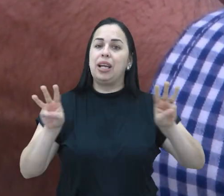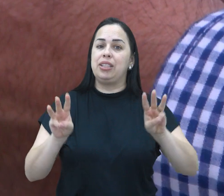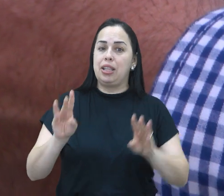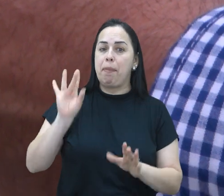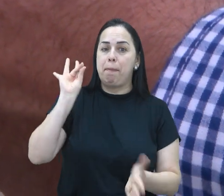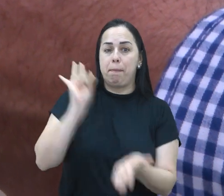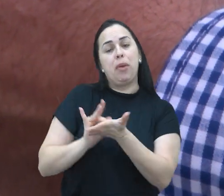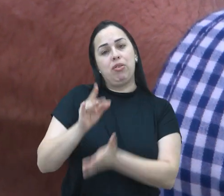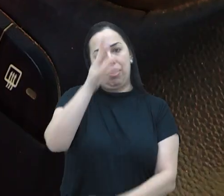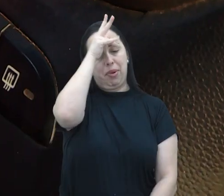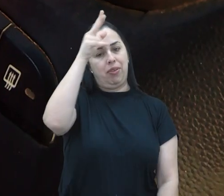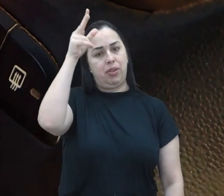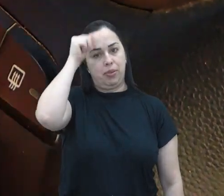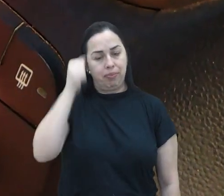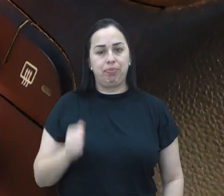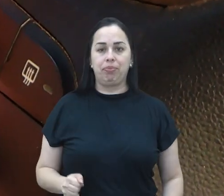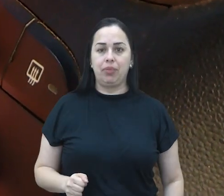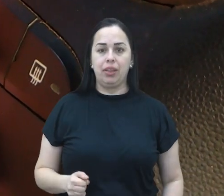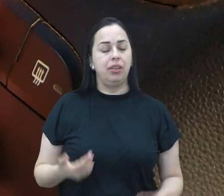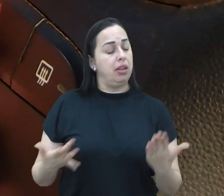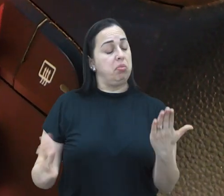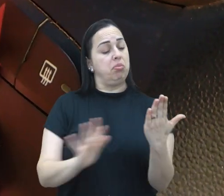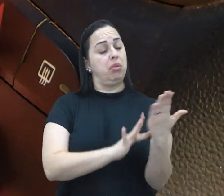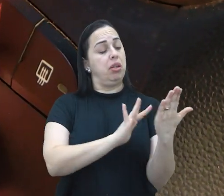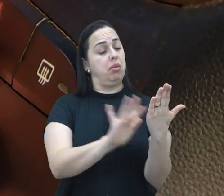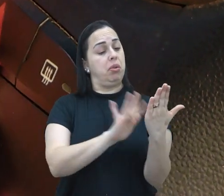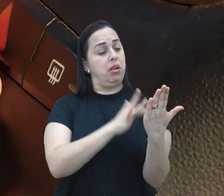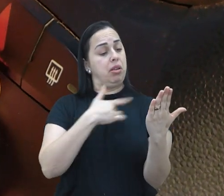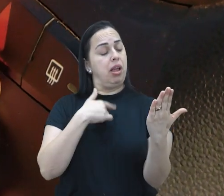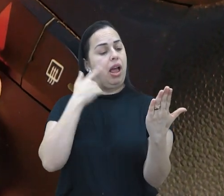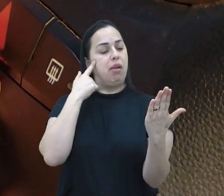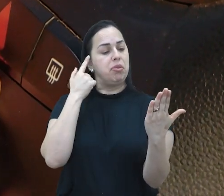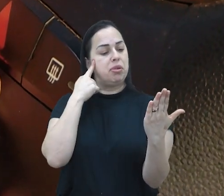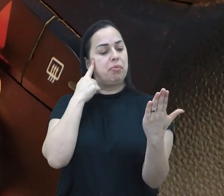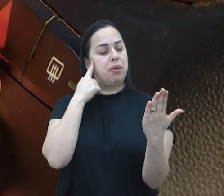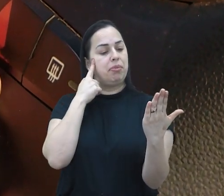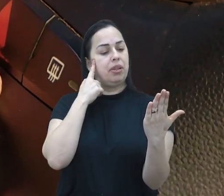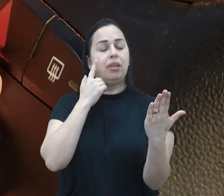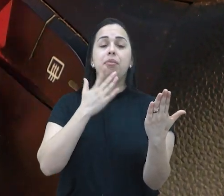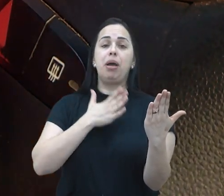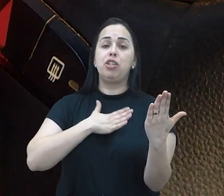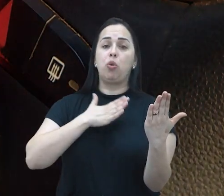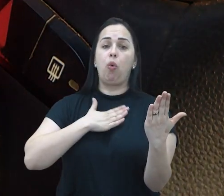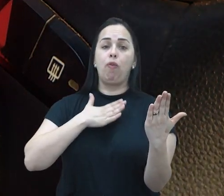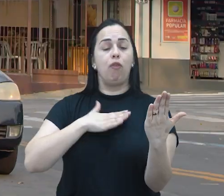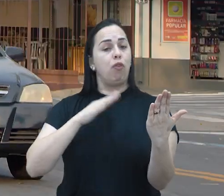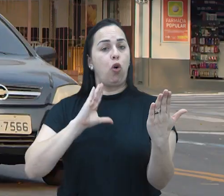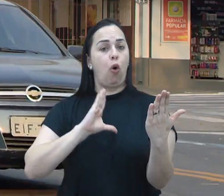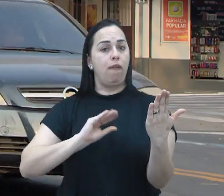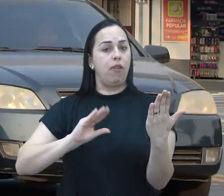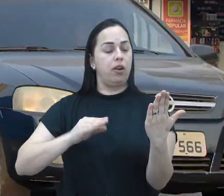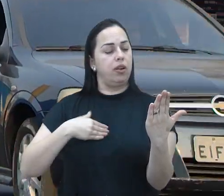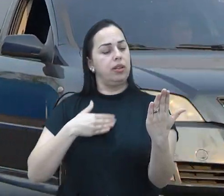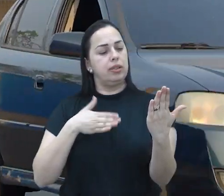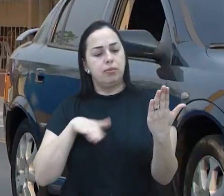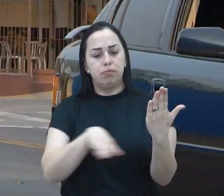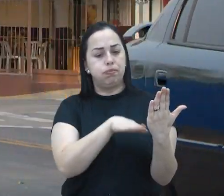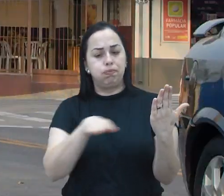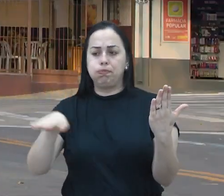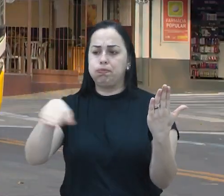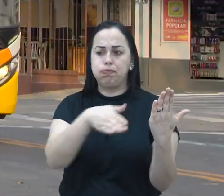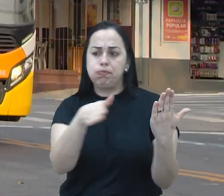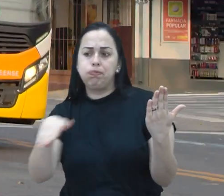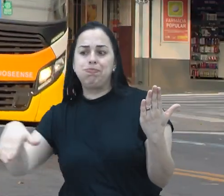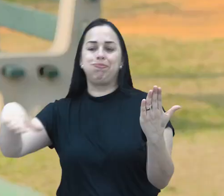oficiais da Prefeitura. Com as imagens na palma da mão, os motoristas terão mais comodidade e segurança na hora de